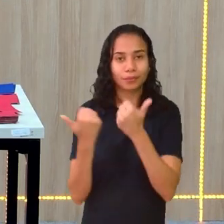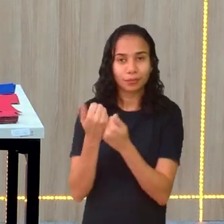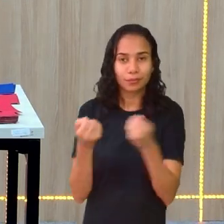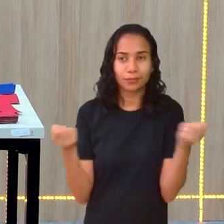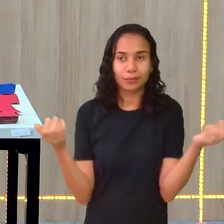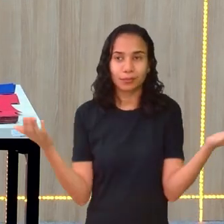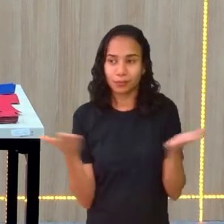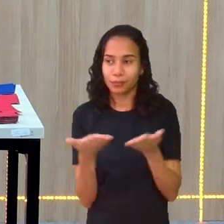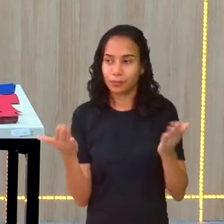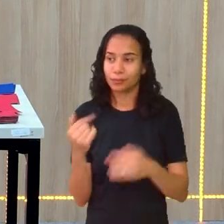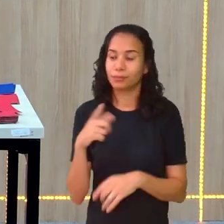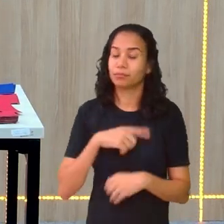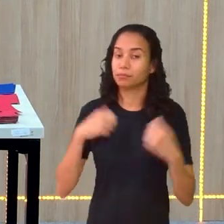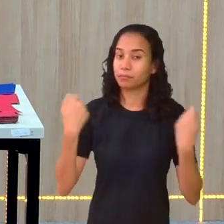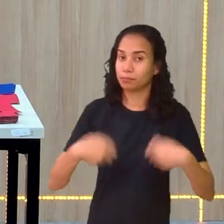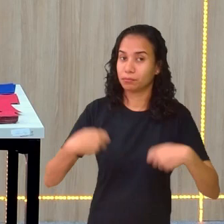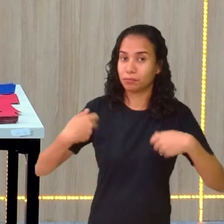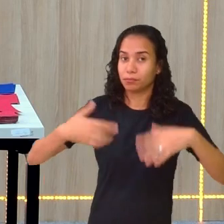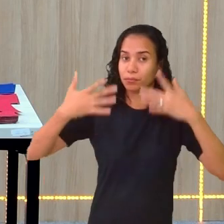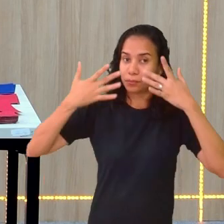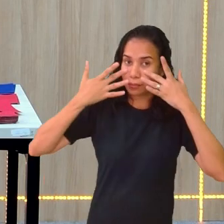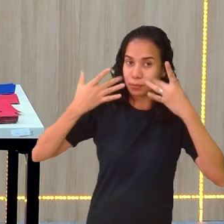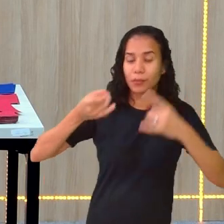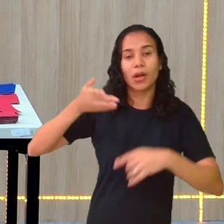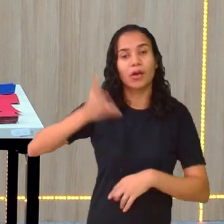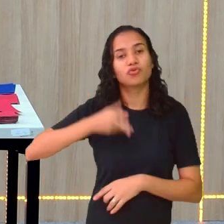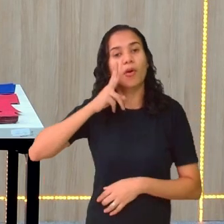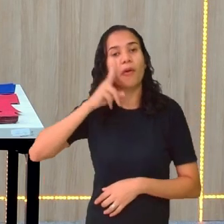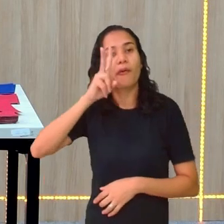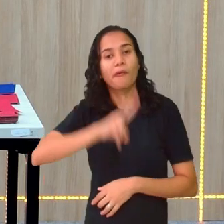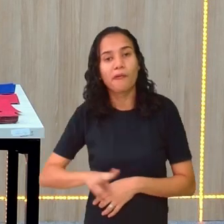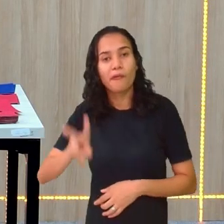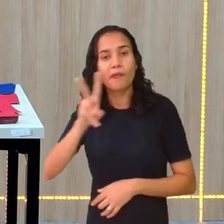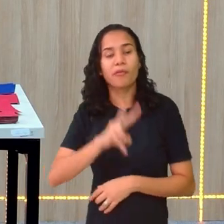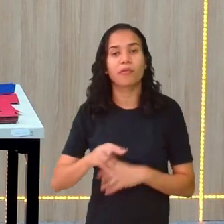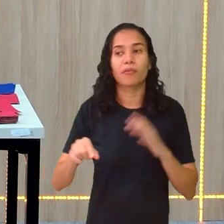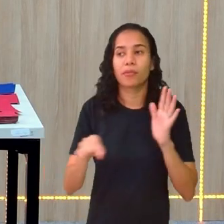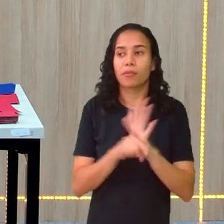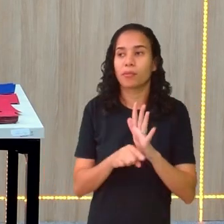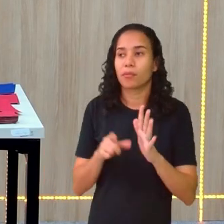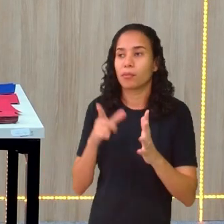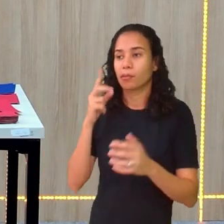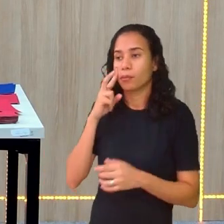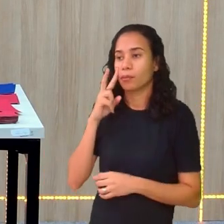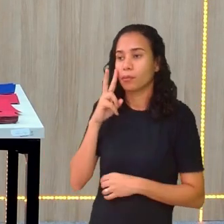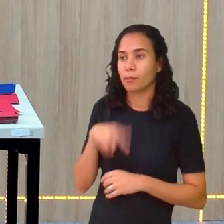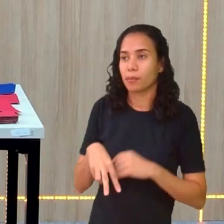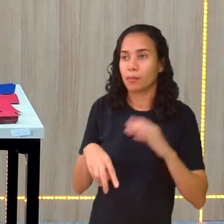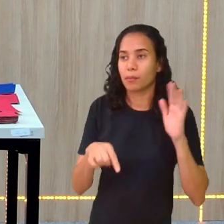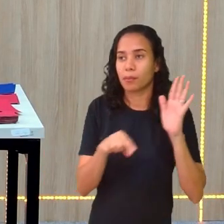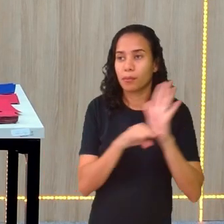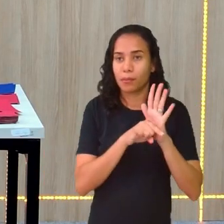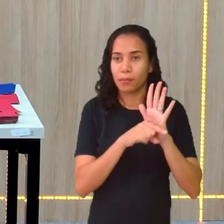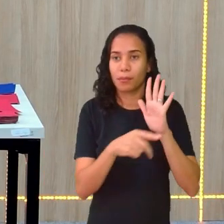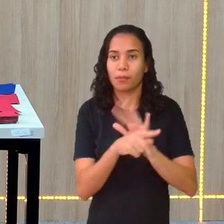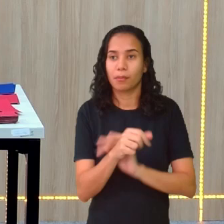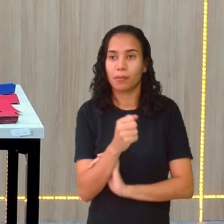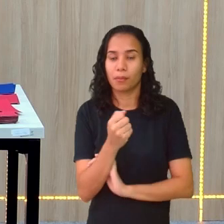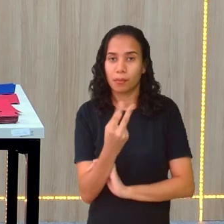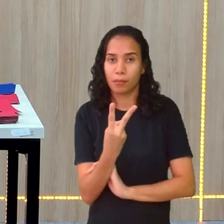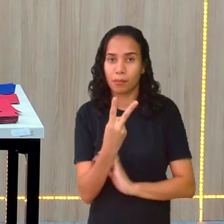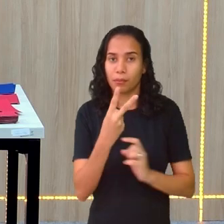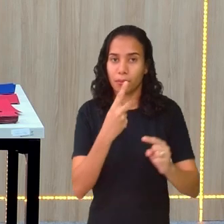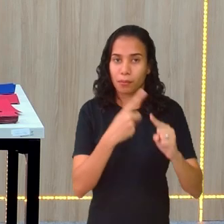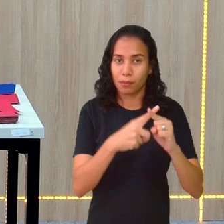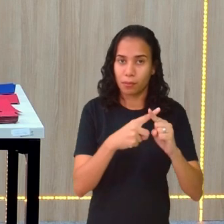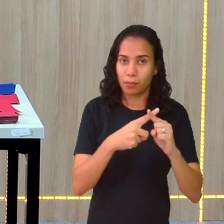Agora, temos que ter cuidado. A gente já viu que menos... Dá para dar um zoom assim? Menos 2X.